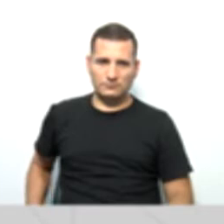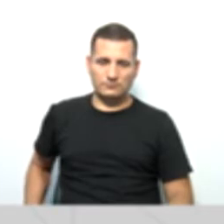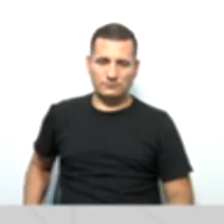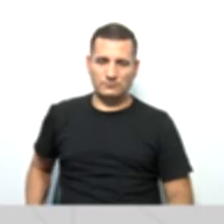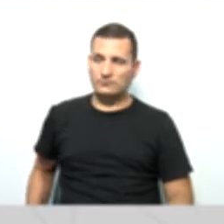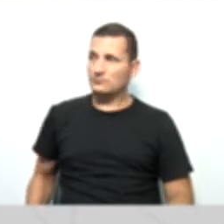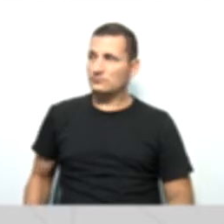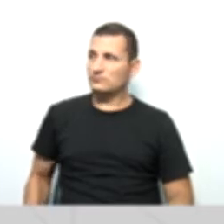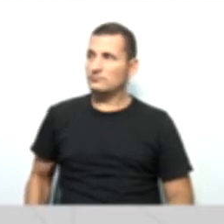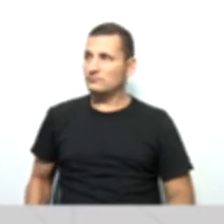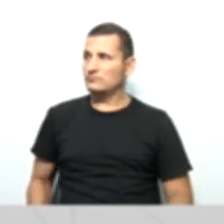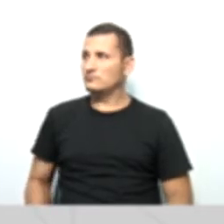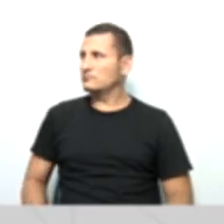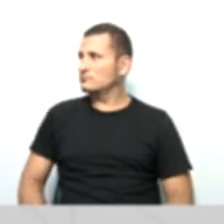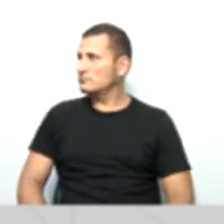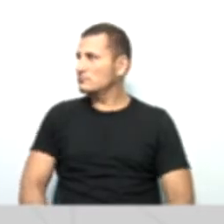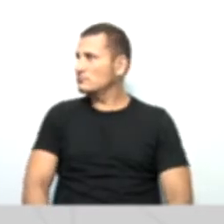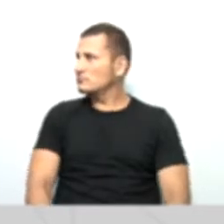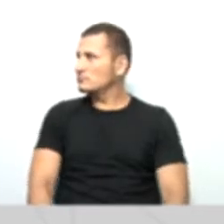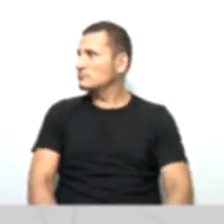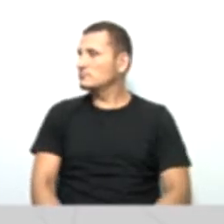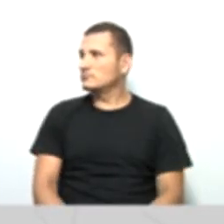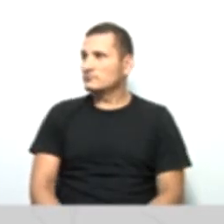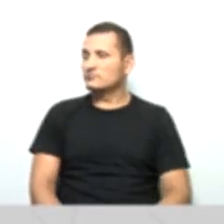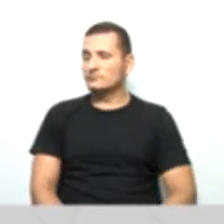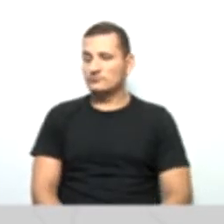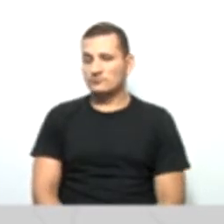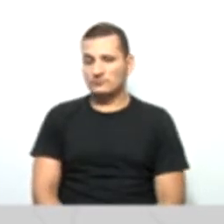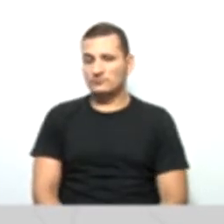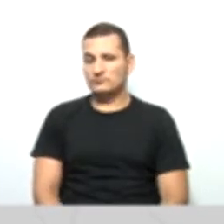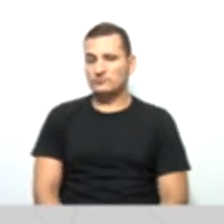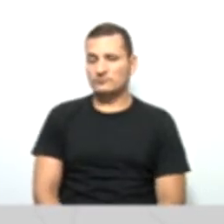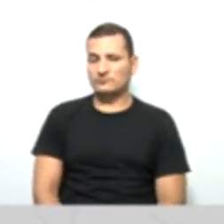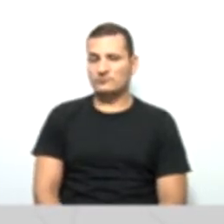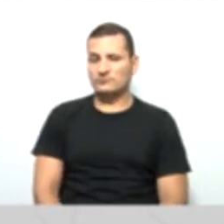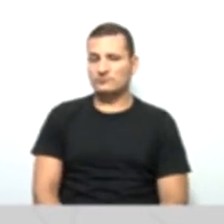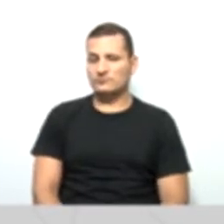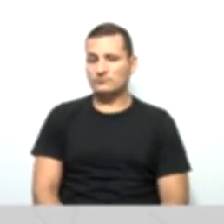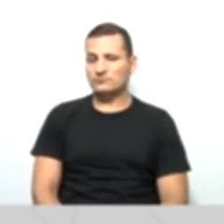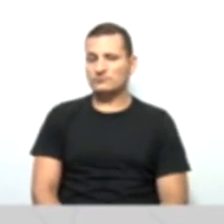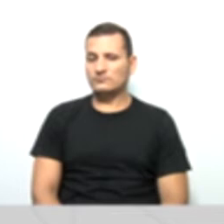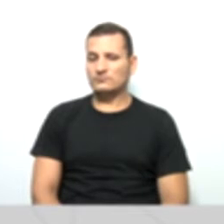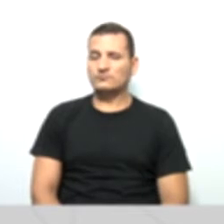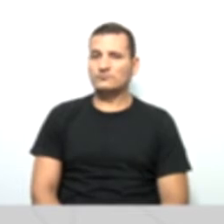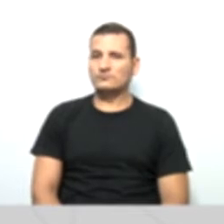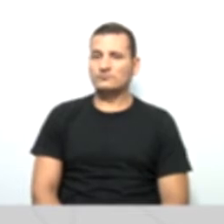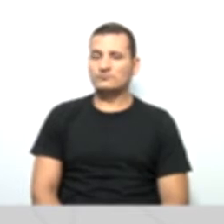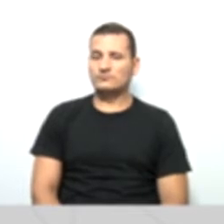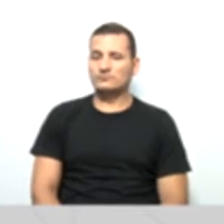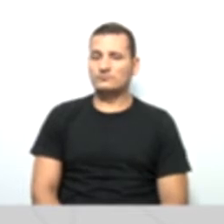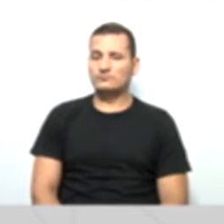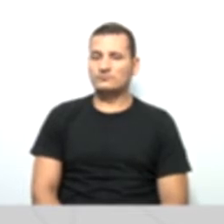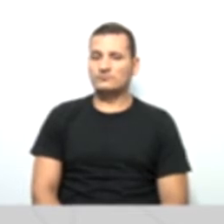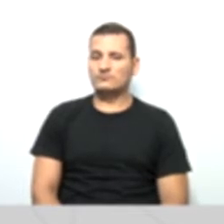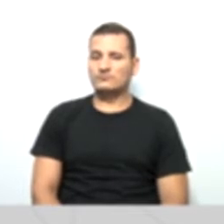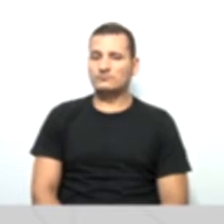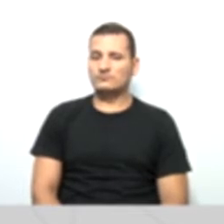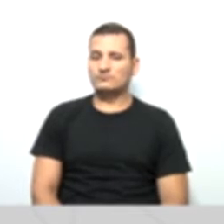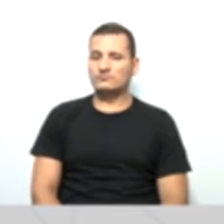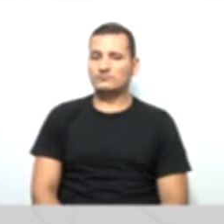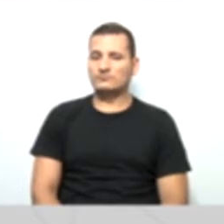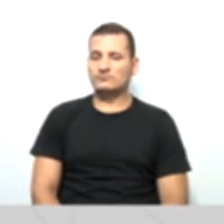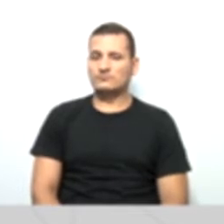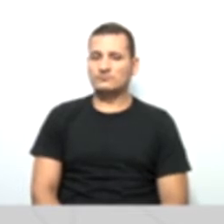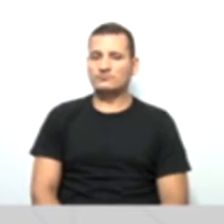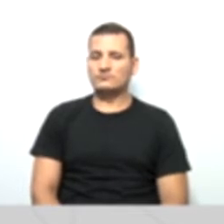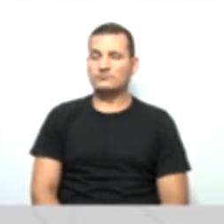modificar que vocês vão compreender melhor o que é o passivo circulante e o que é o passivo